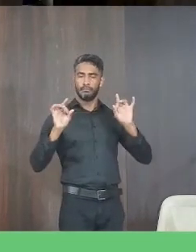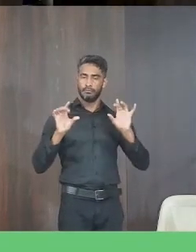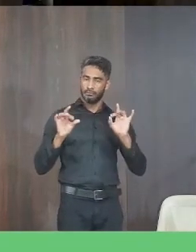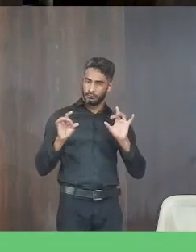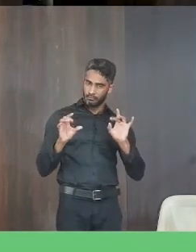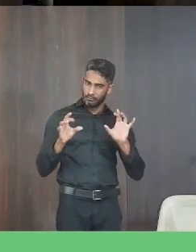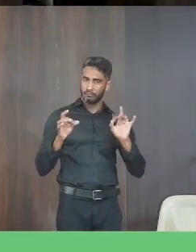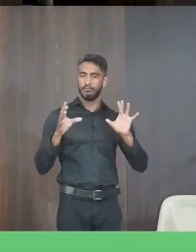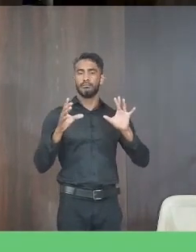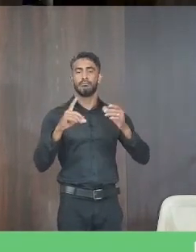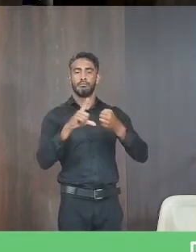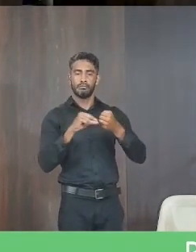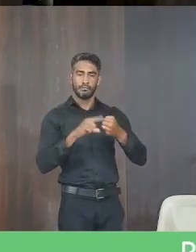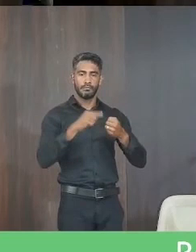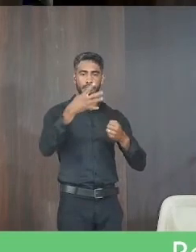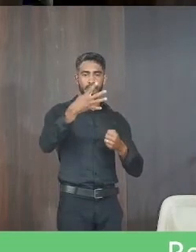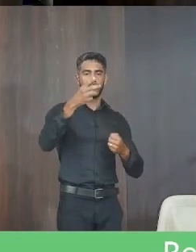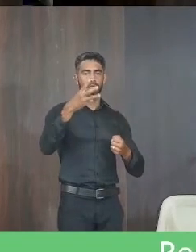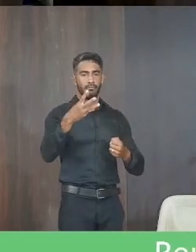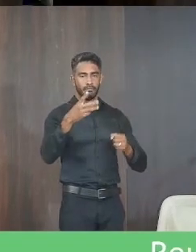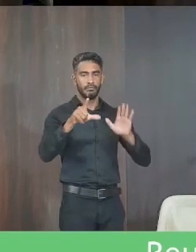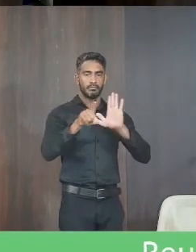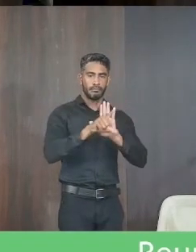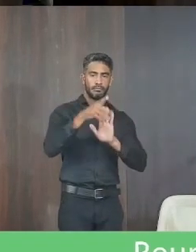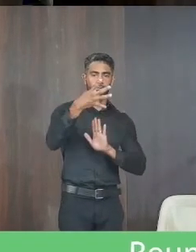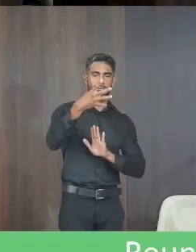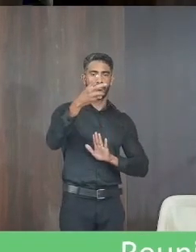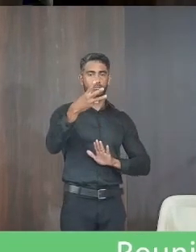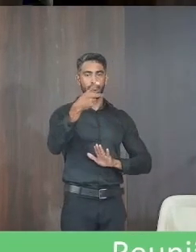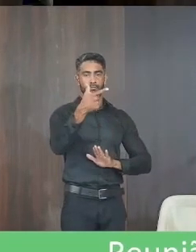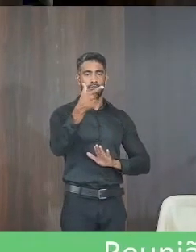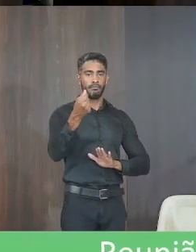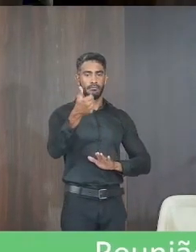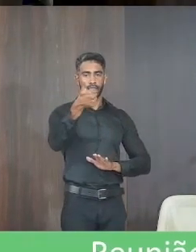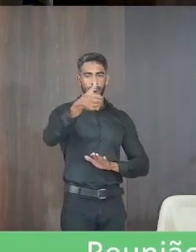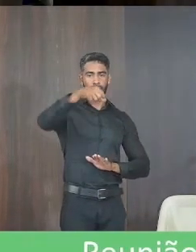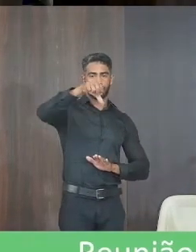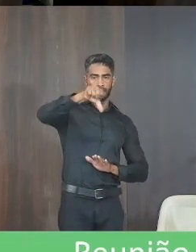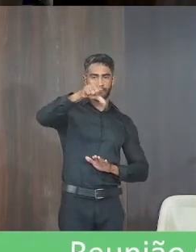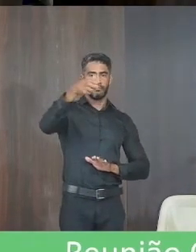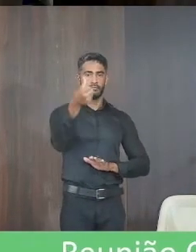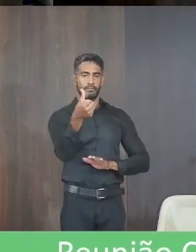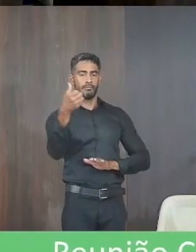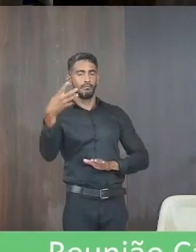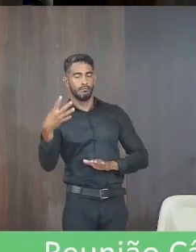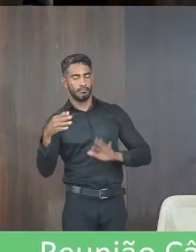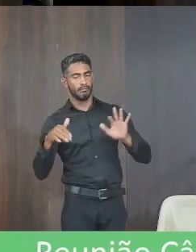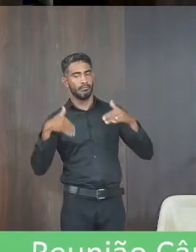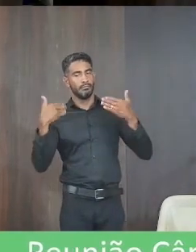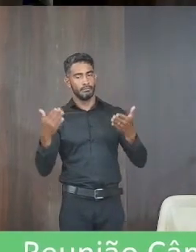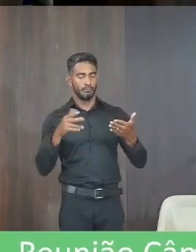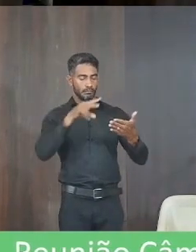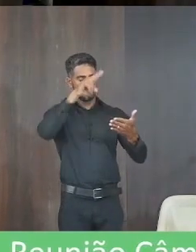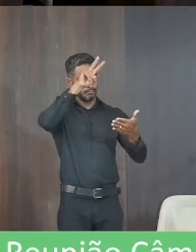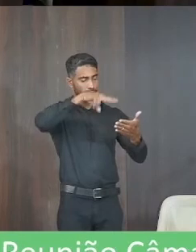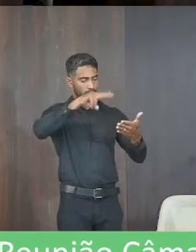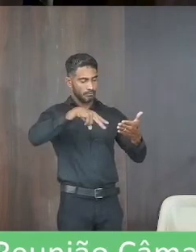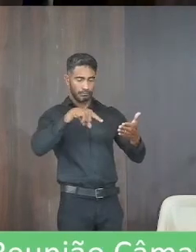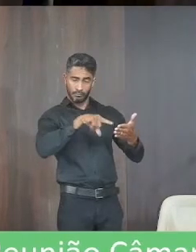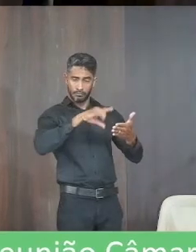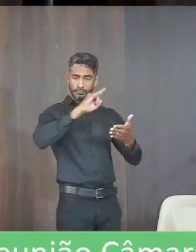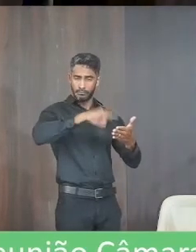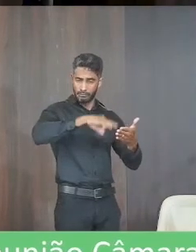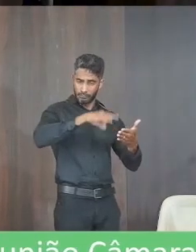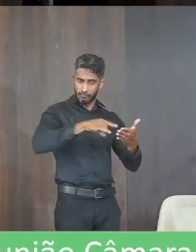conforme preceitou o artigo 43 da lei 4320 de 1964 conclusão após análise da referida